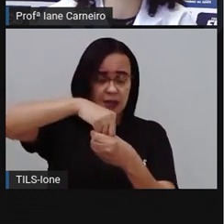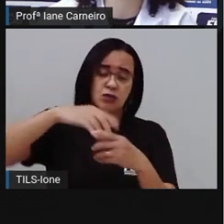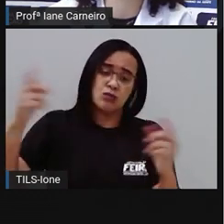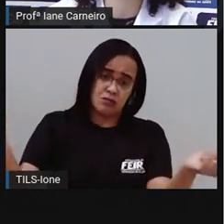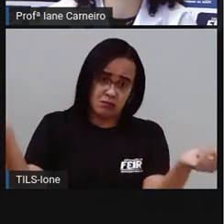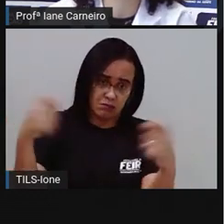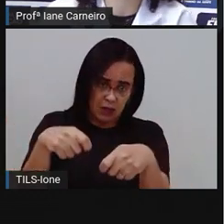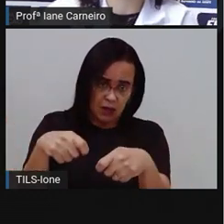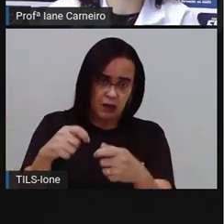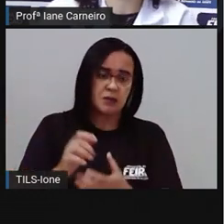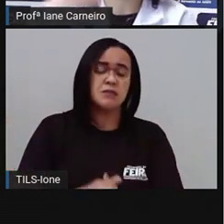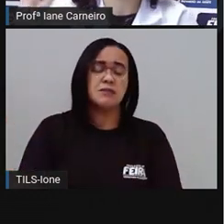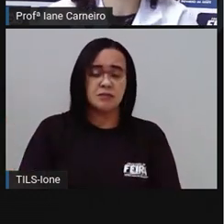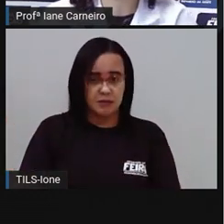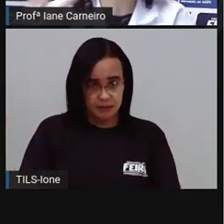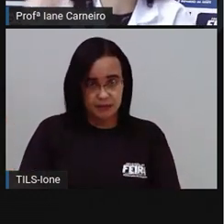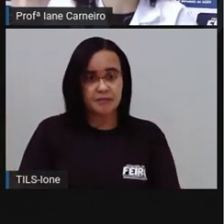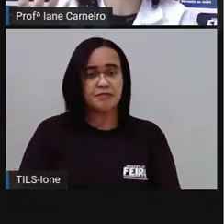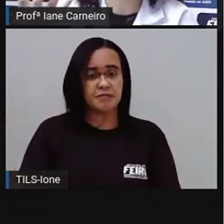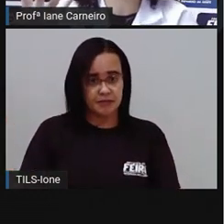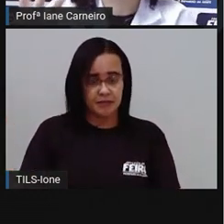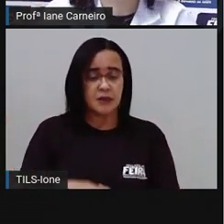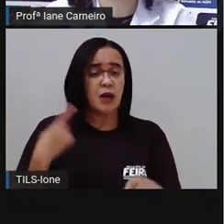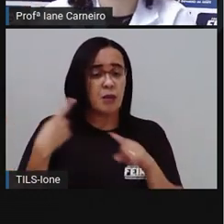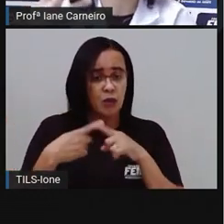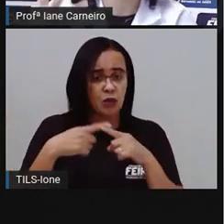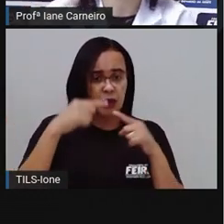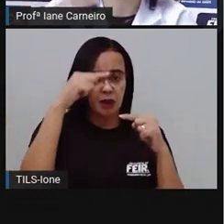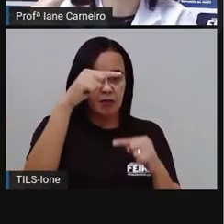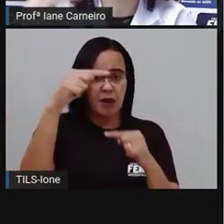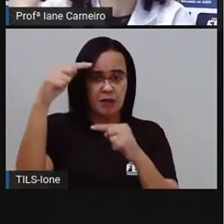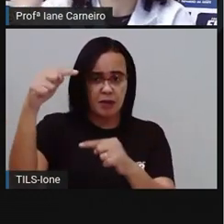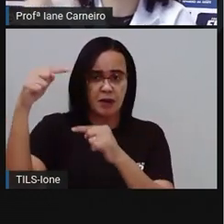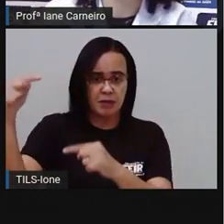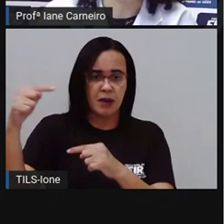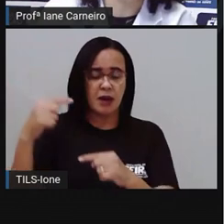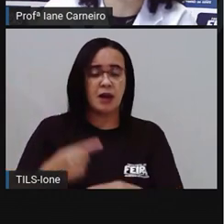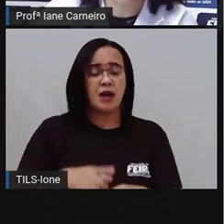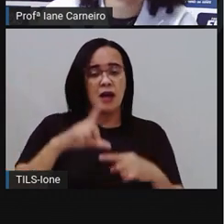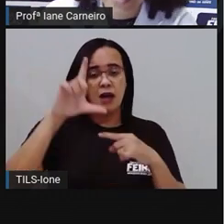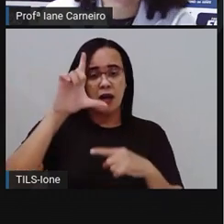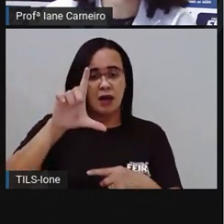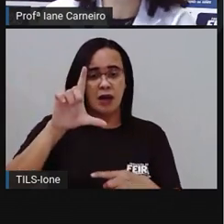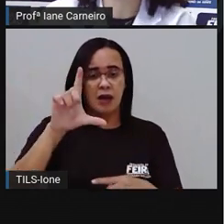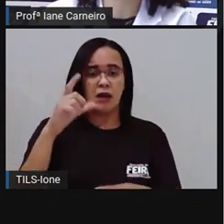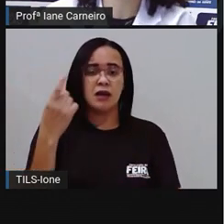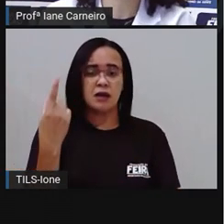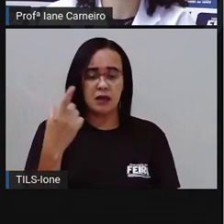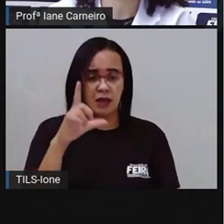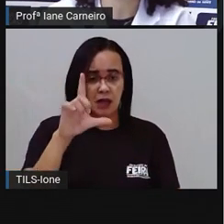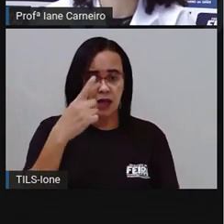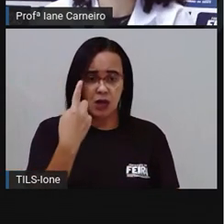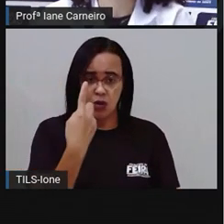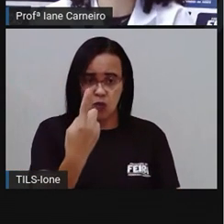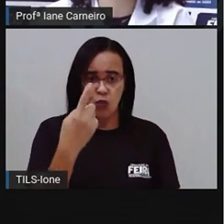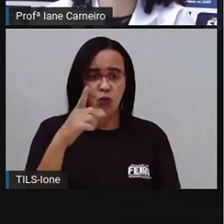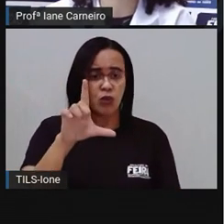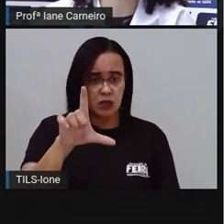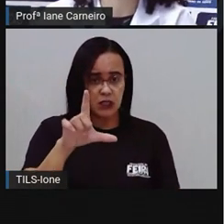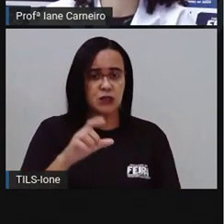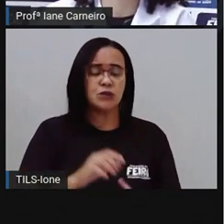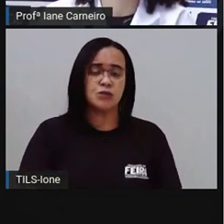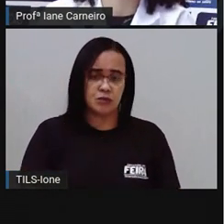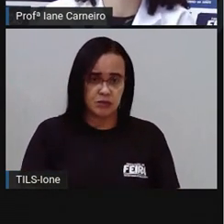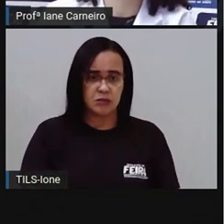medidos utilizando a unidade de medida de capacidade, né? Que é o litro, tá certo? Então, ó,